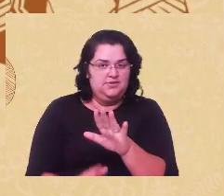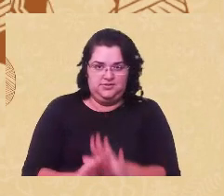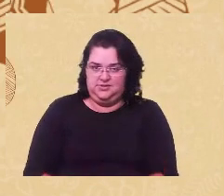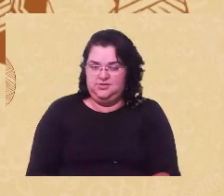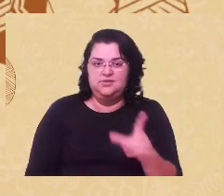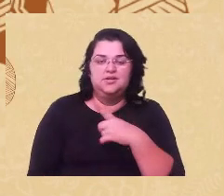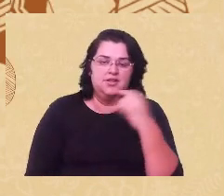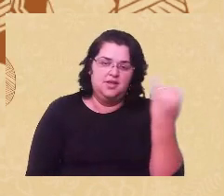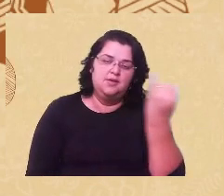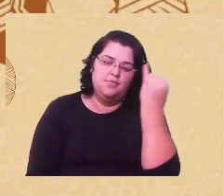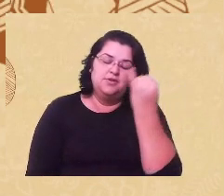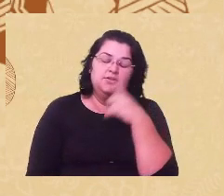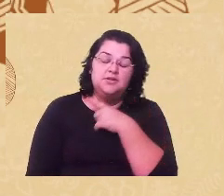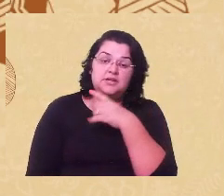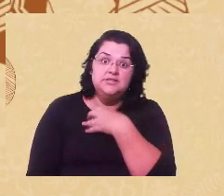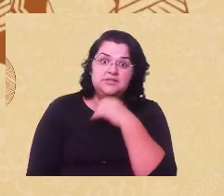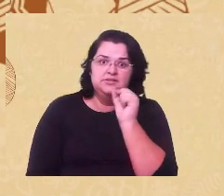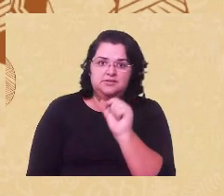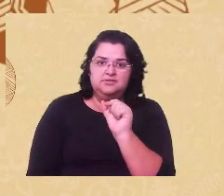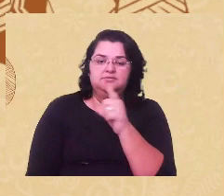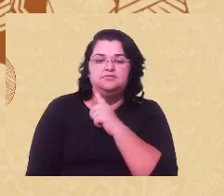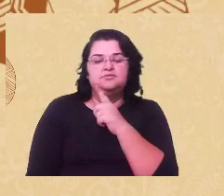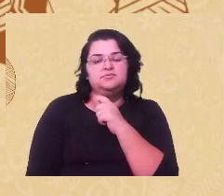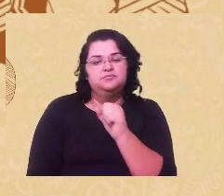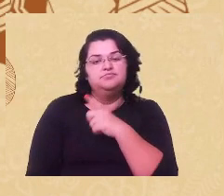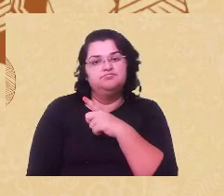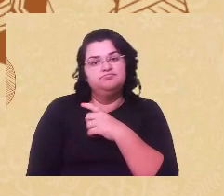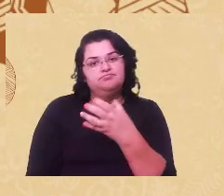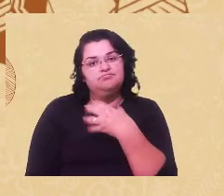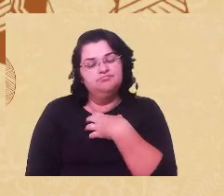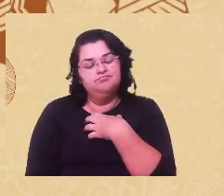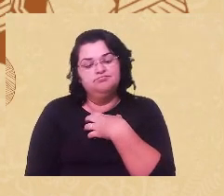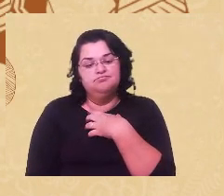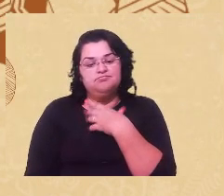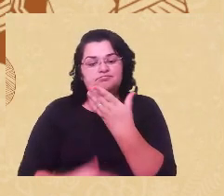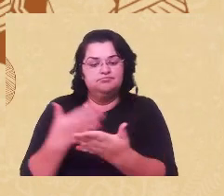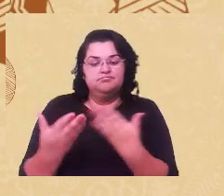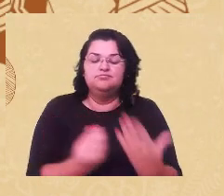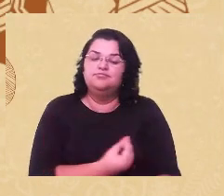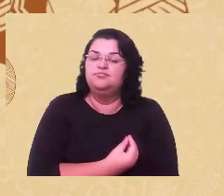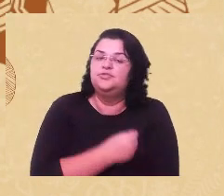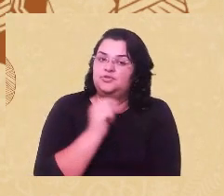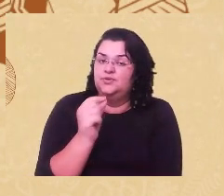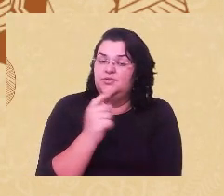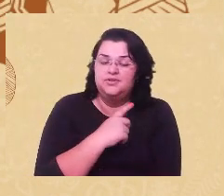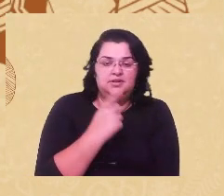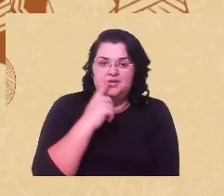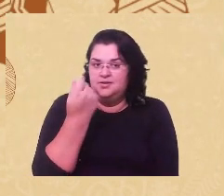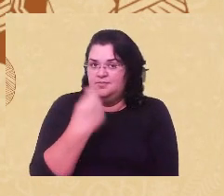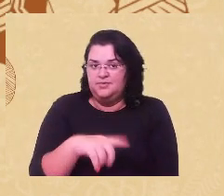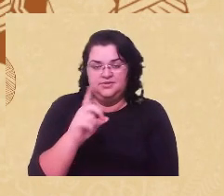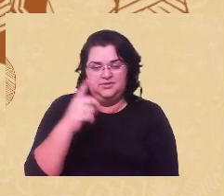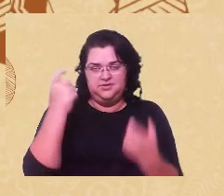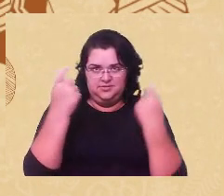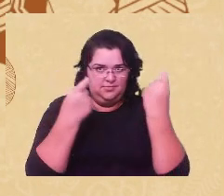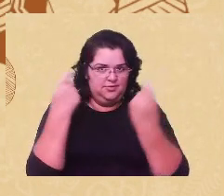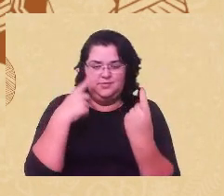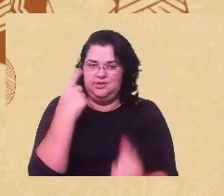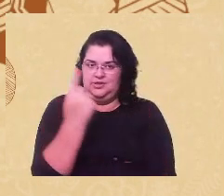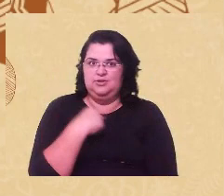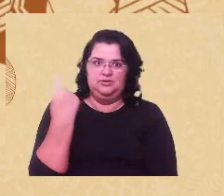que ela sinta que ela ali, que ela pode mobilizar o que ela está sentindo sem necessariamente se preocupar com as nossas prescrições,